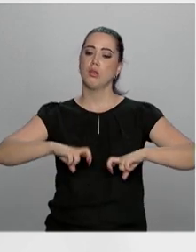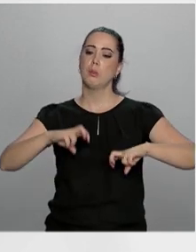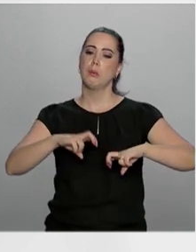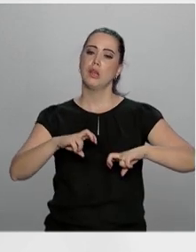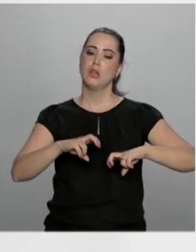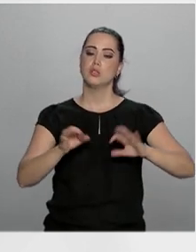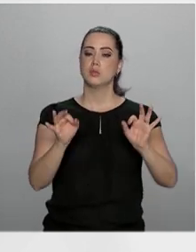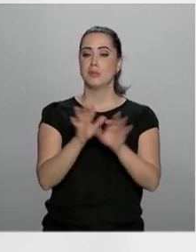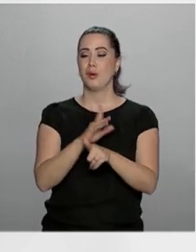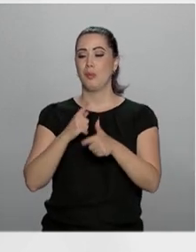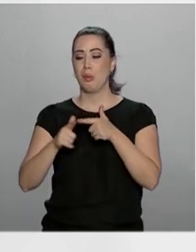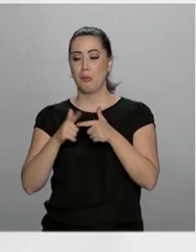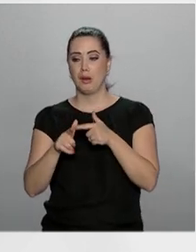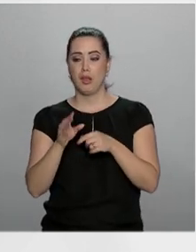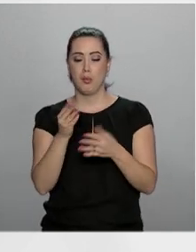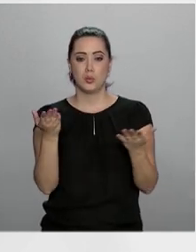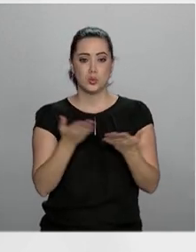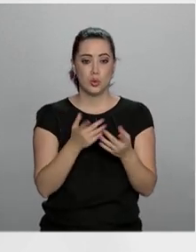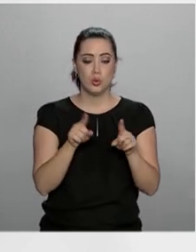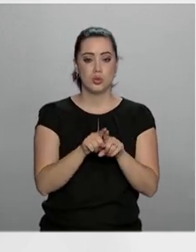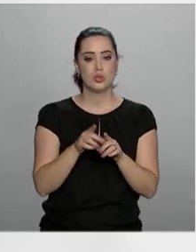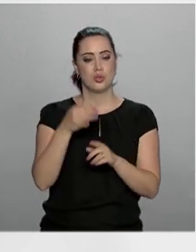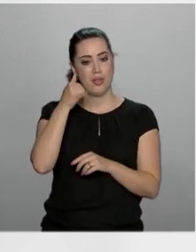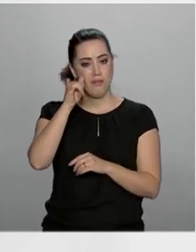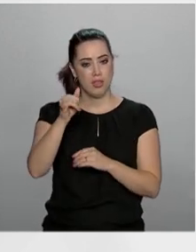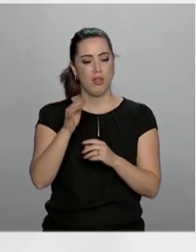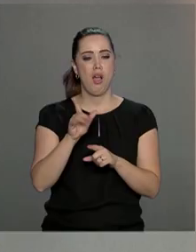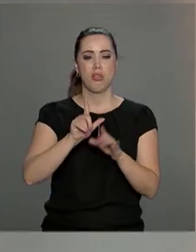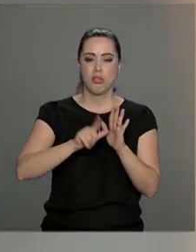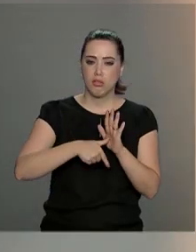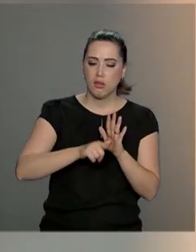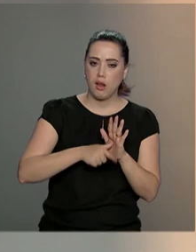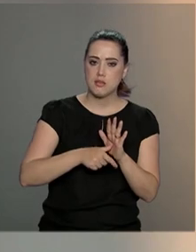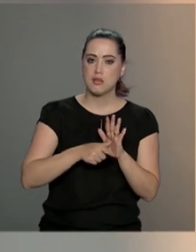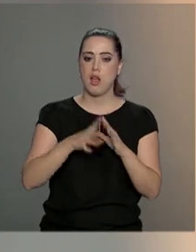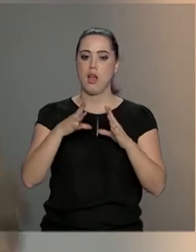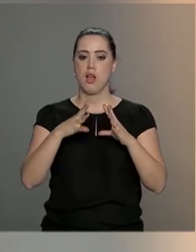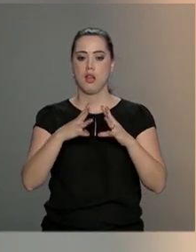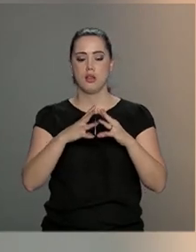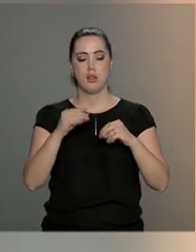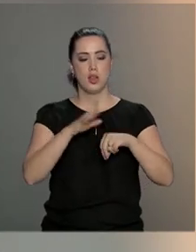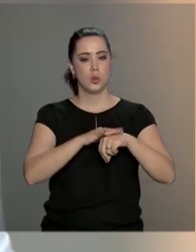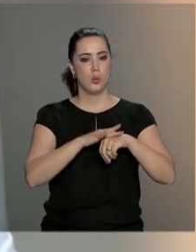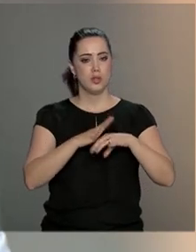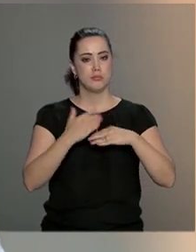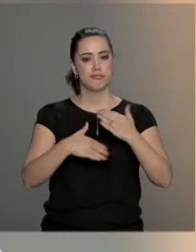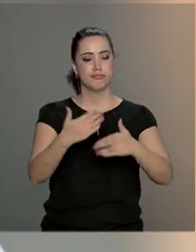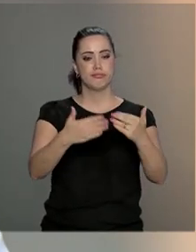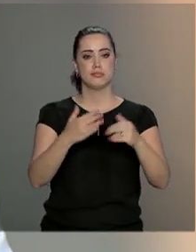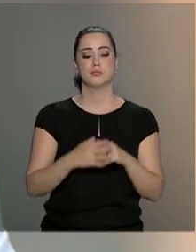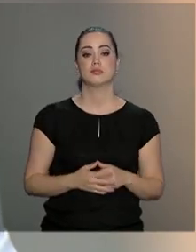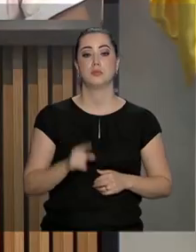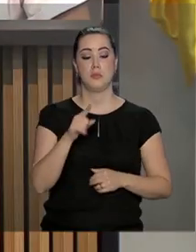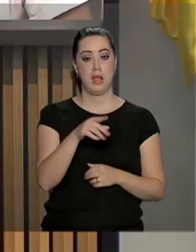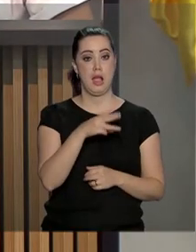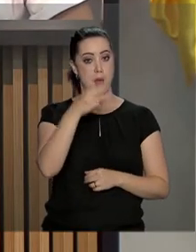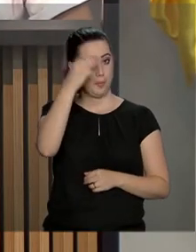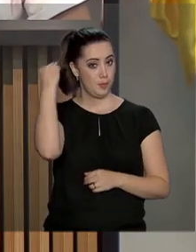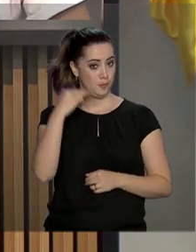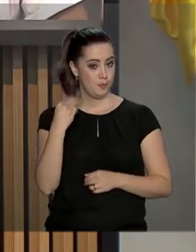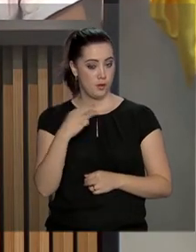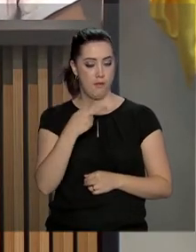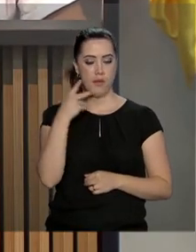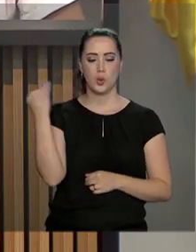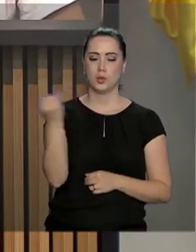aliviar os sintomas ou retardar o aparecimento da doença. Presente no fórum, a primeira-dama Michele Bolsonaro falou da